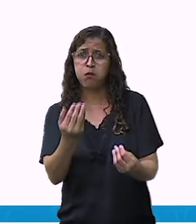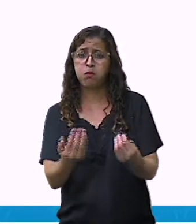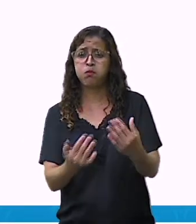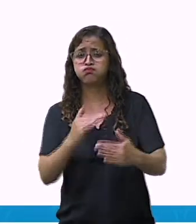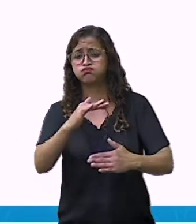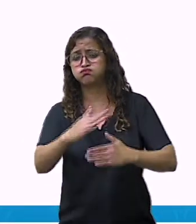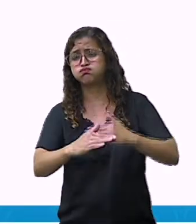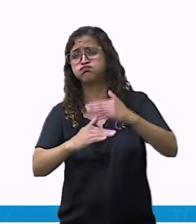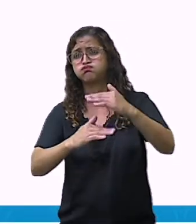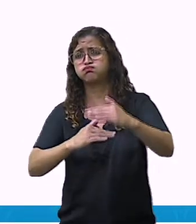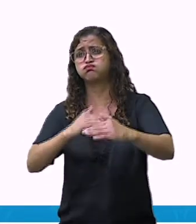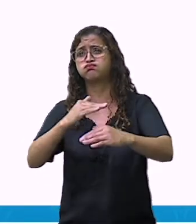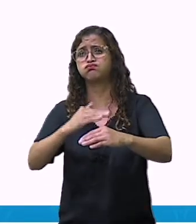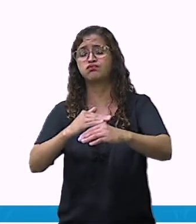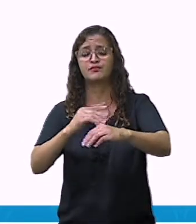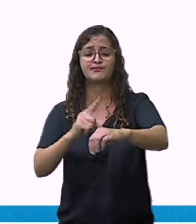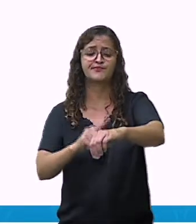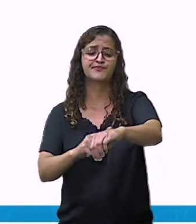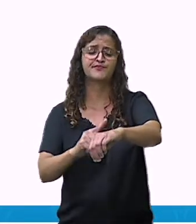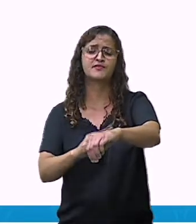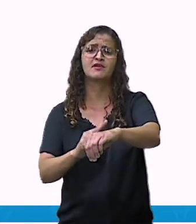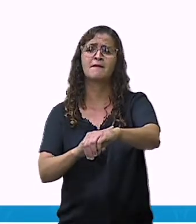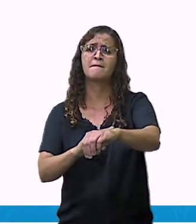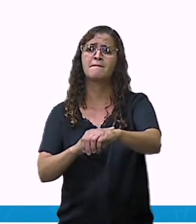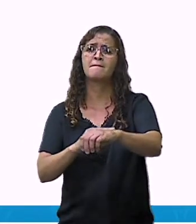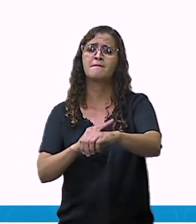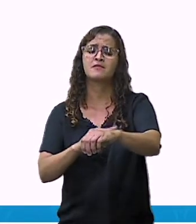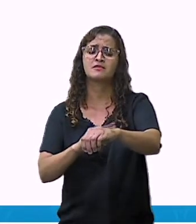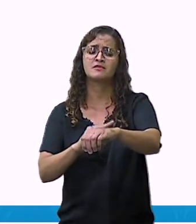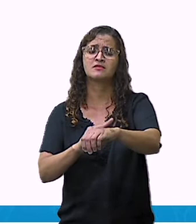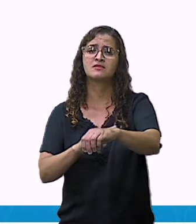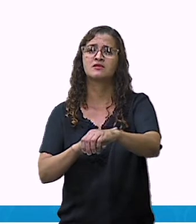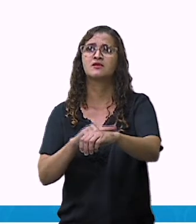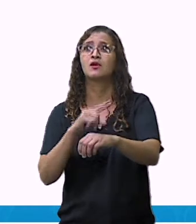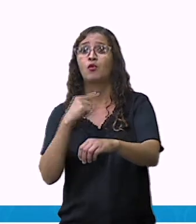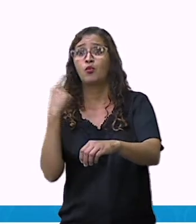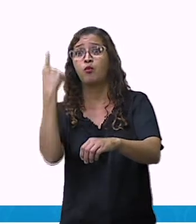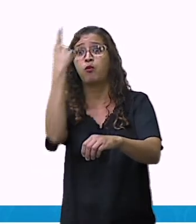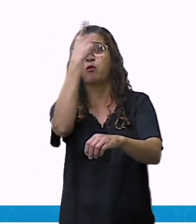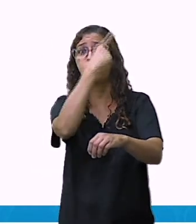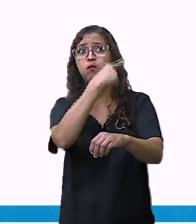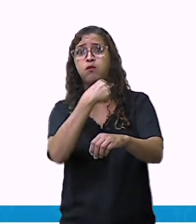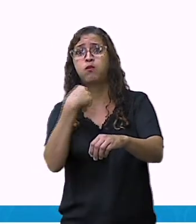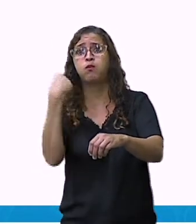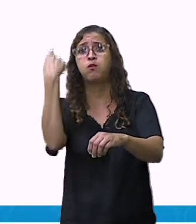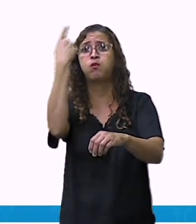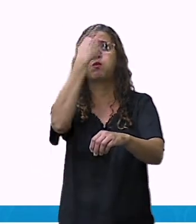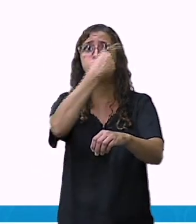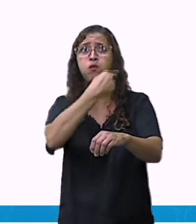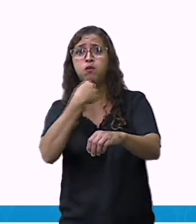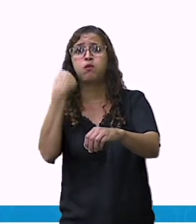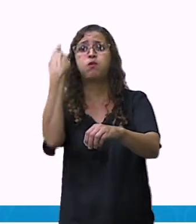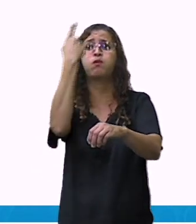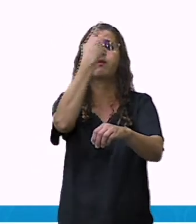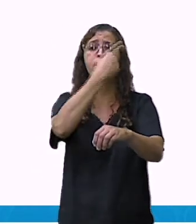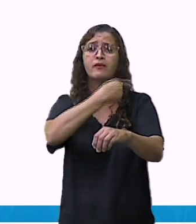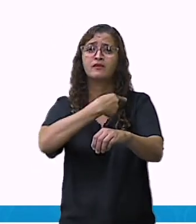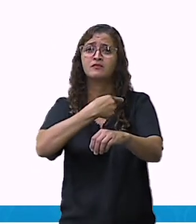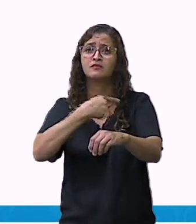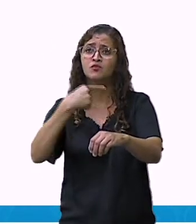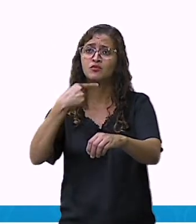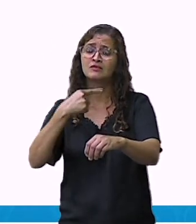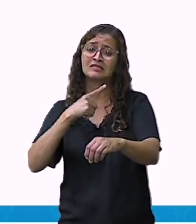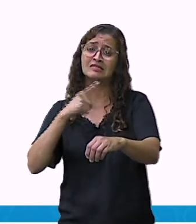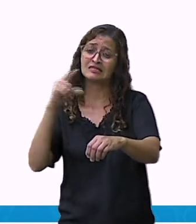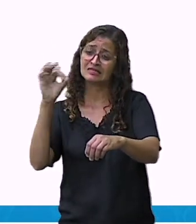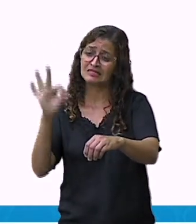do cozimento, o que que vai acontecer? O aquecimento vai matar a bactéria. Então,